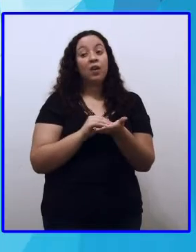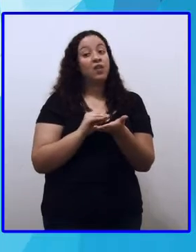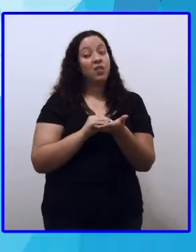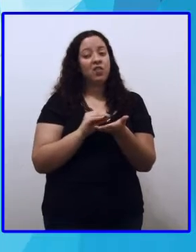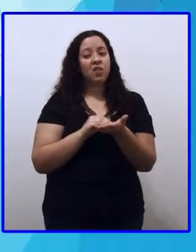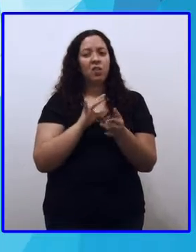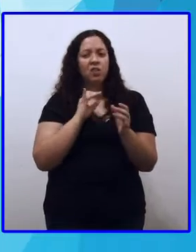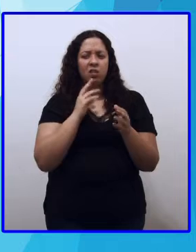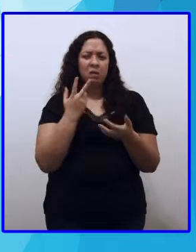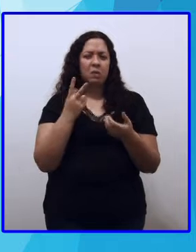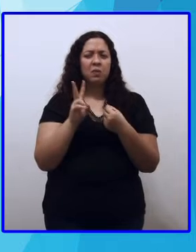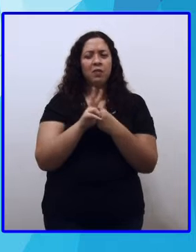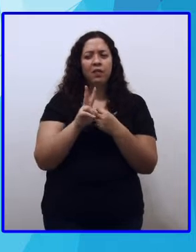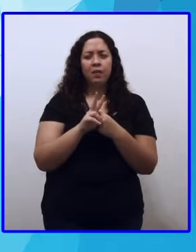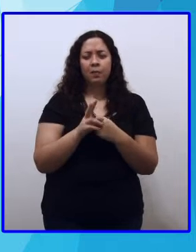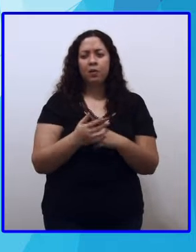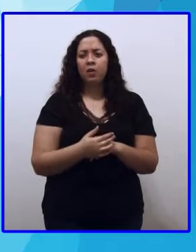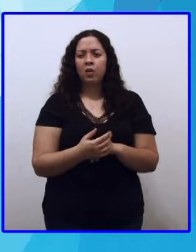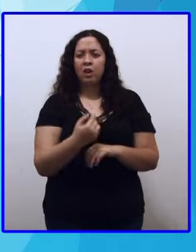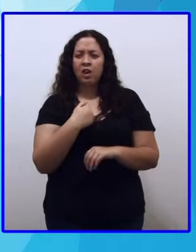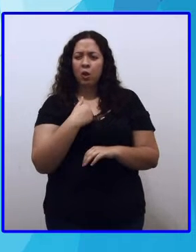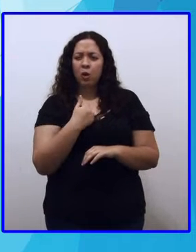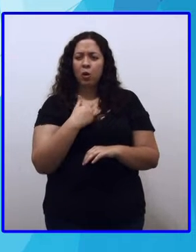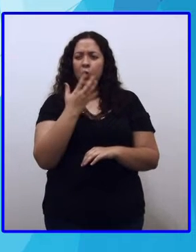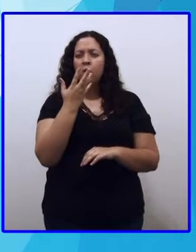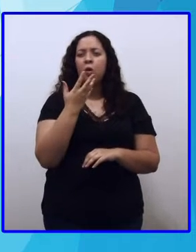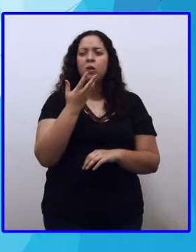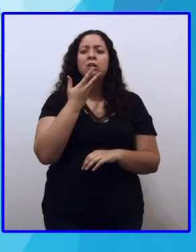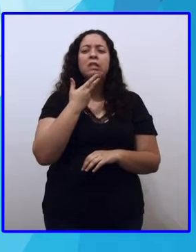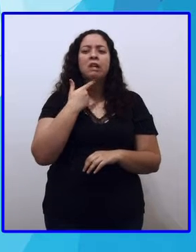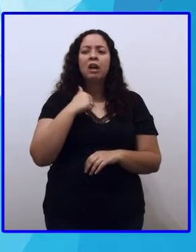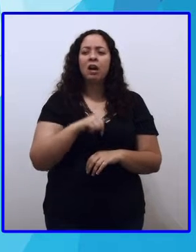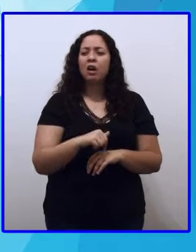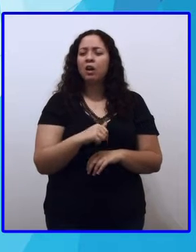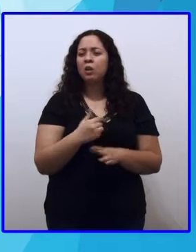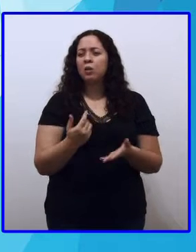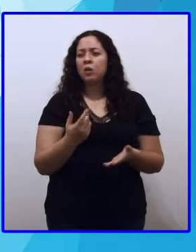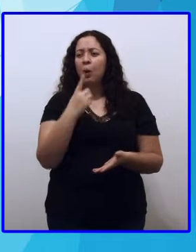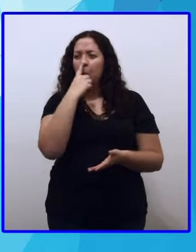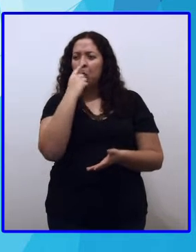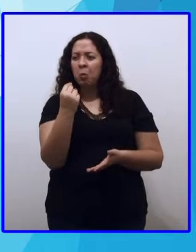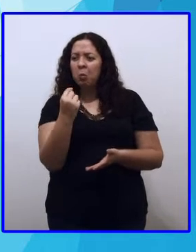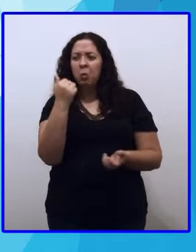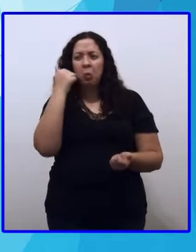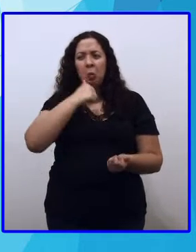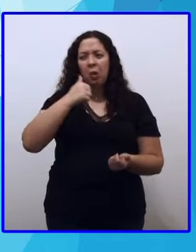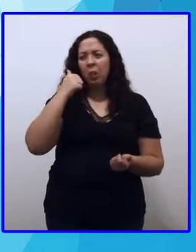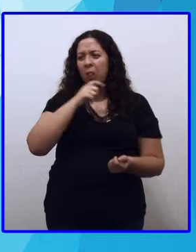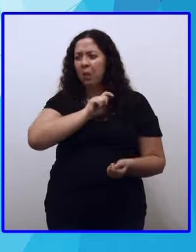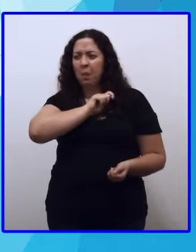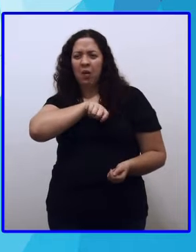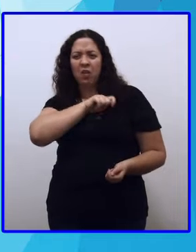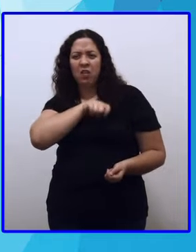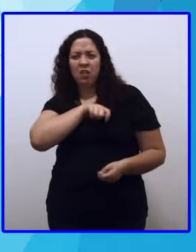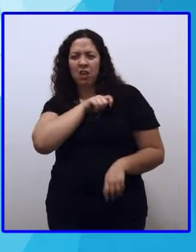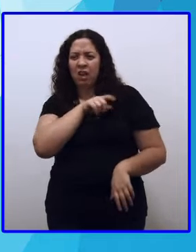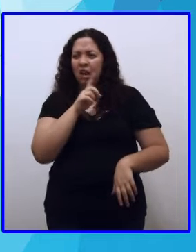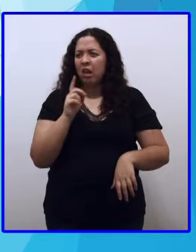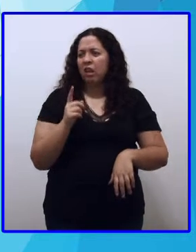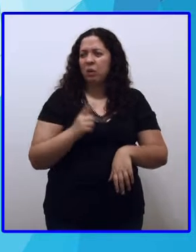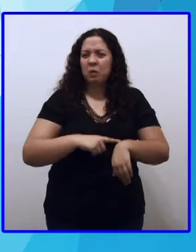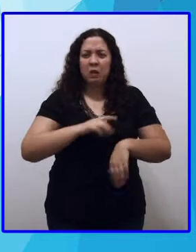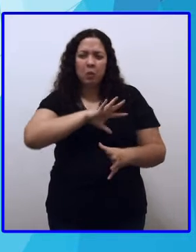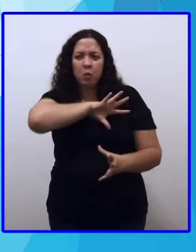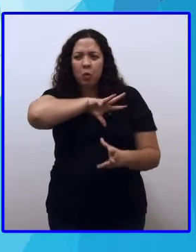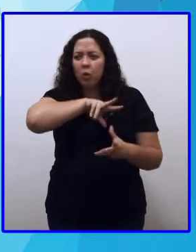lá. Quando eu, garoto, em bruxas, mulheres malvadas, que o tempo todo coisas perversas. Os meus amigos